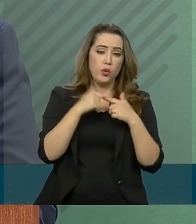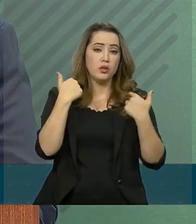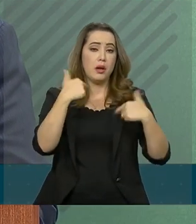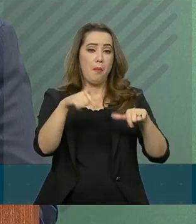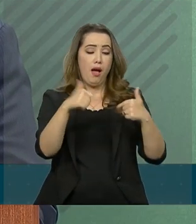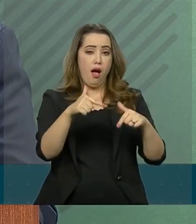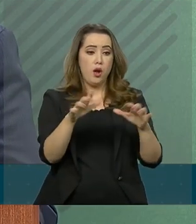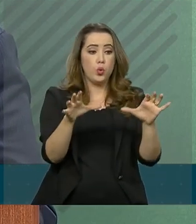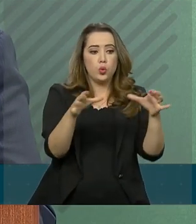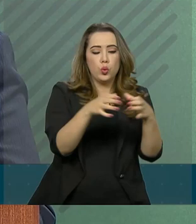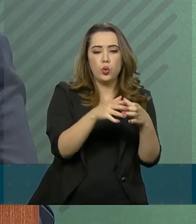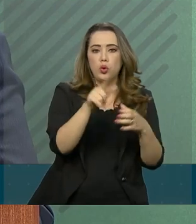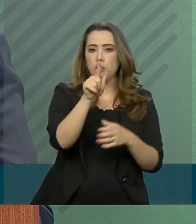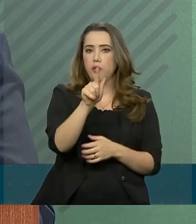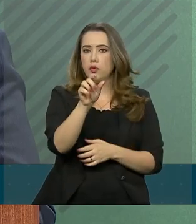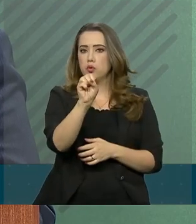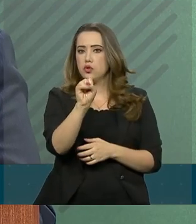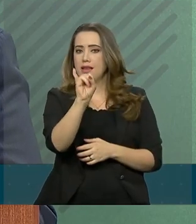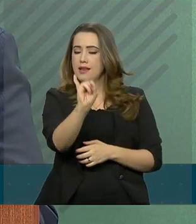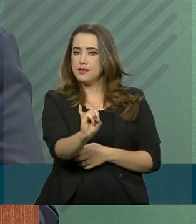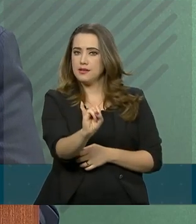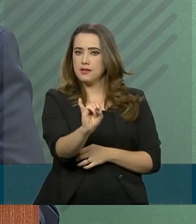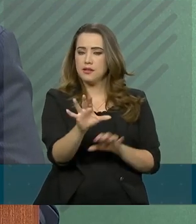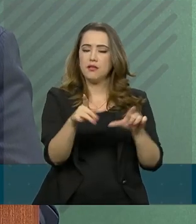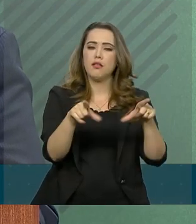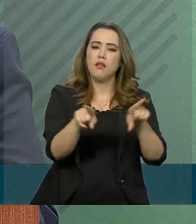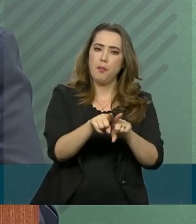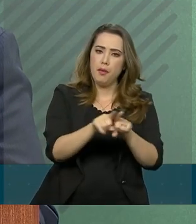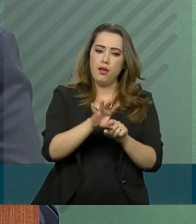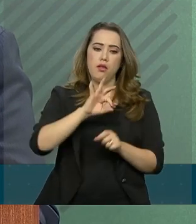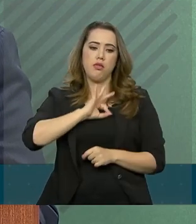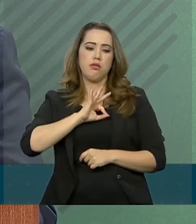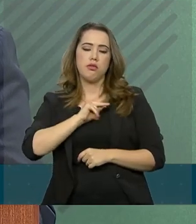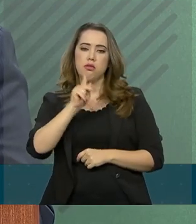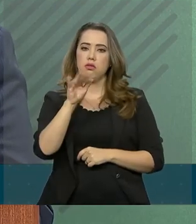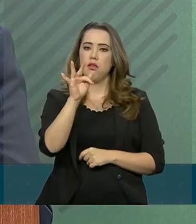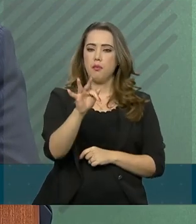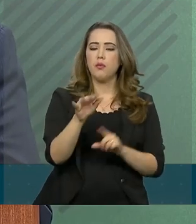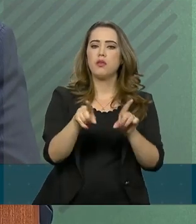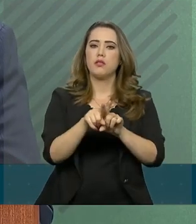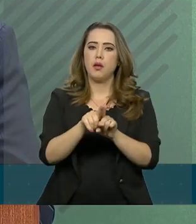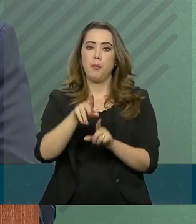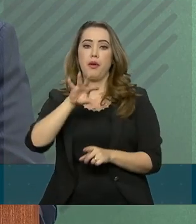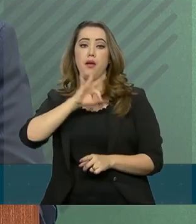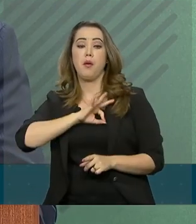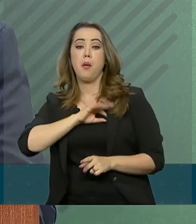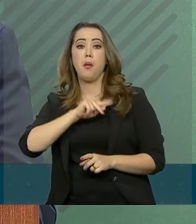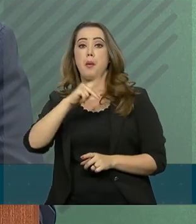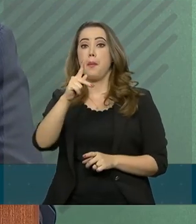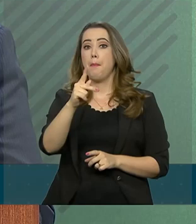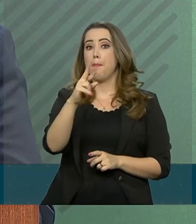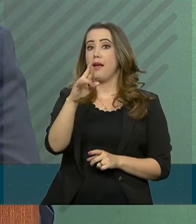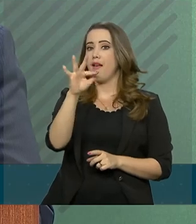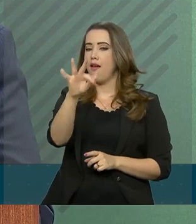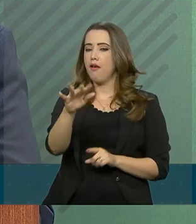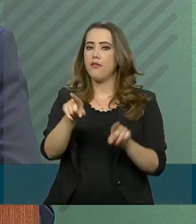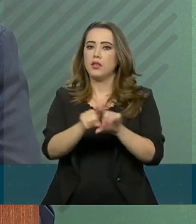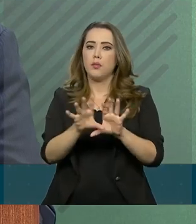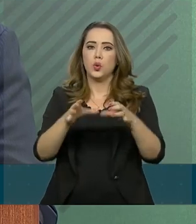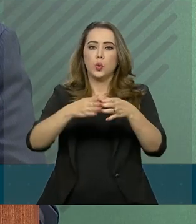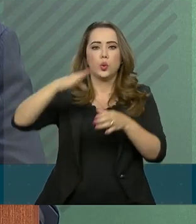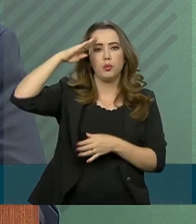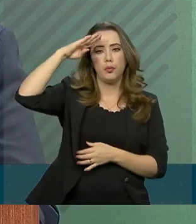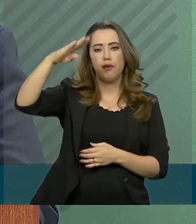Gabinete de Segurança Institucional, das polícias federal e rodoviária federal e das forças armadas.